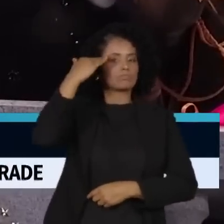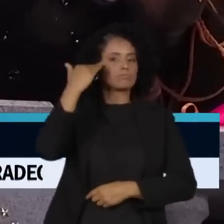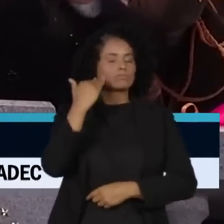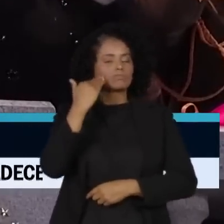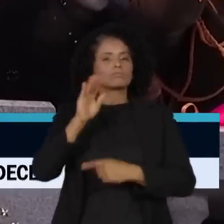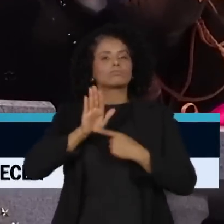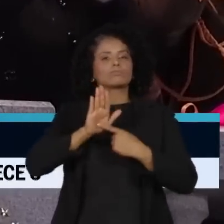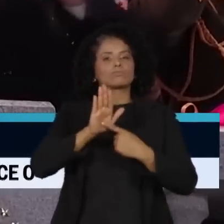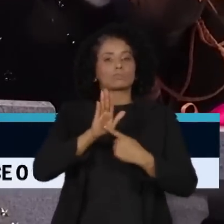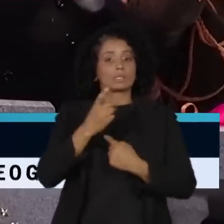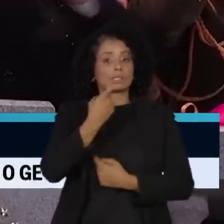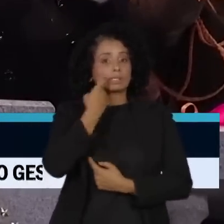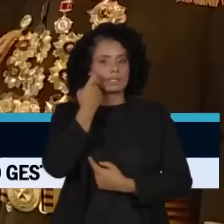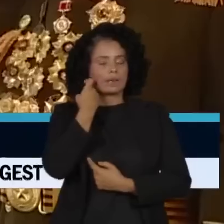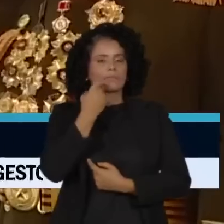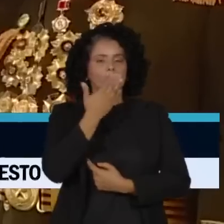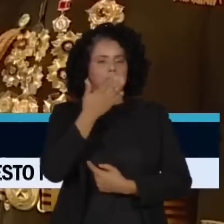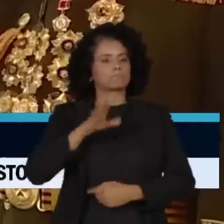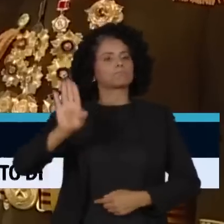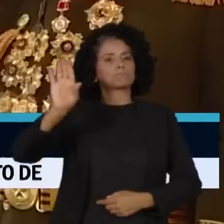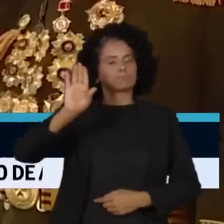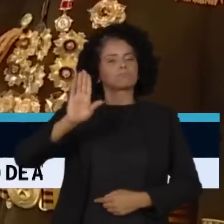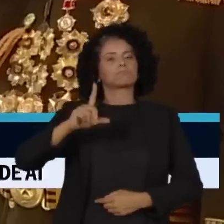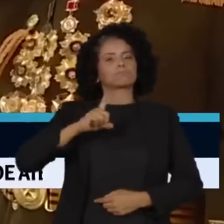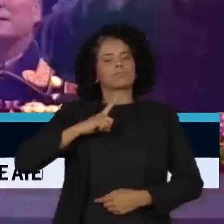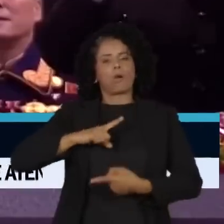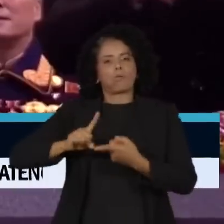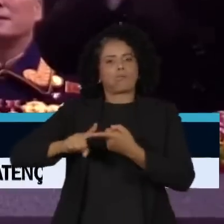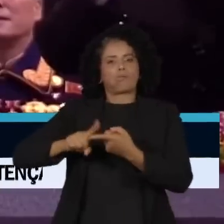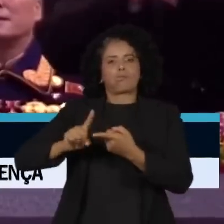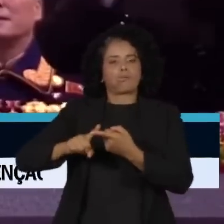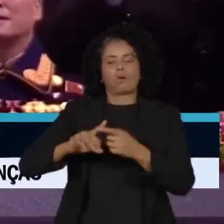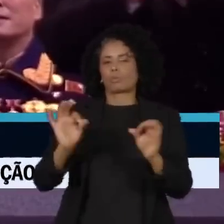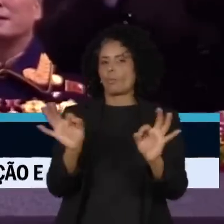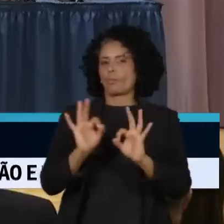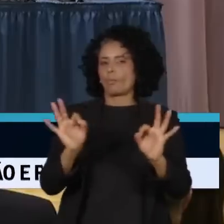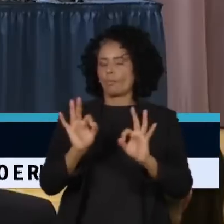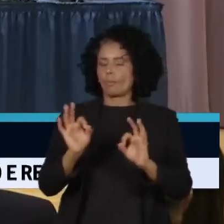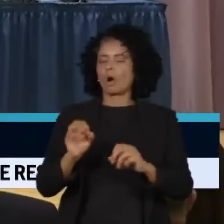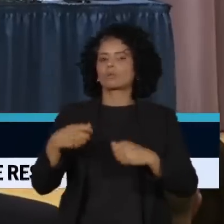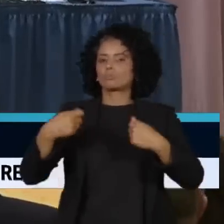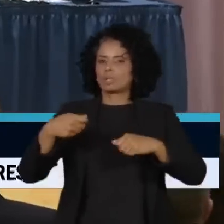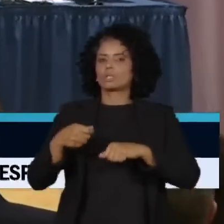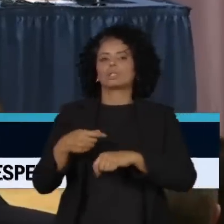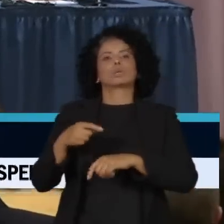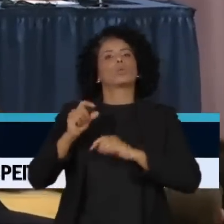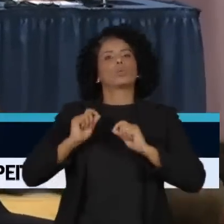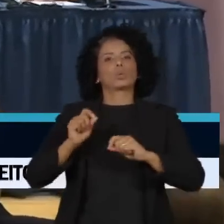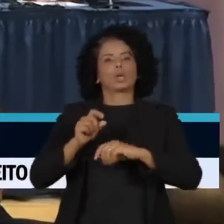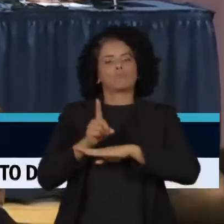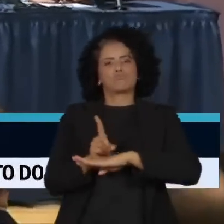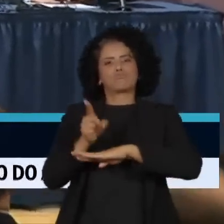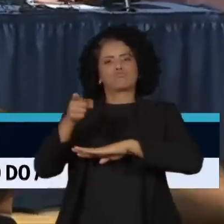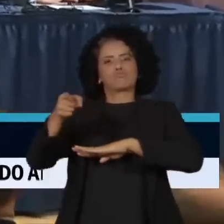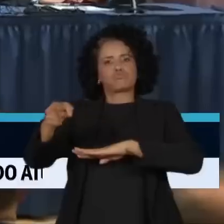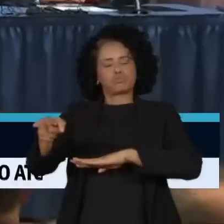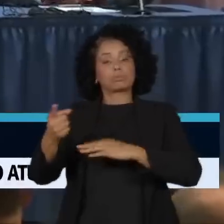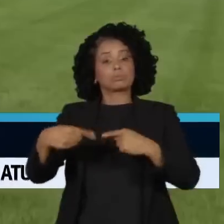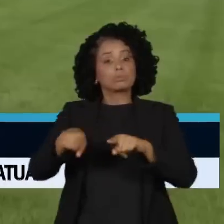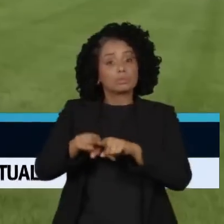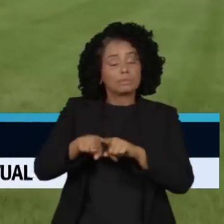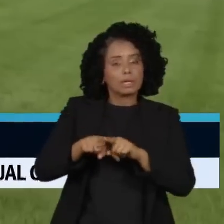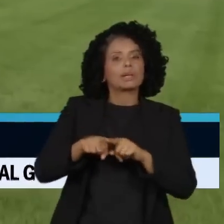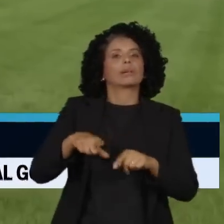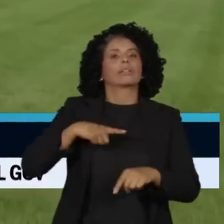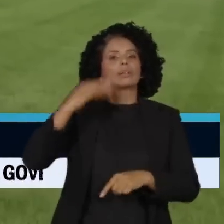última sexta-feira ações sem precedentes caso os testes aconteçam. Segundo o Ministério da Defesa sul-coreano,